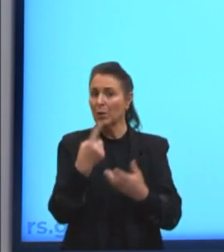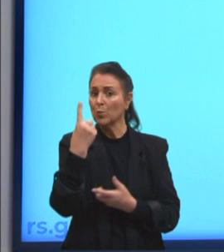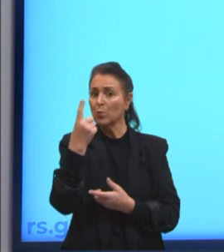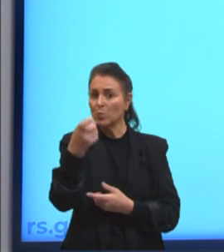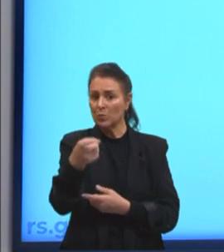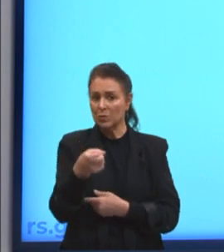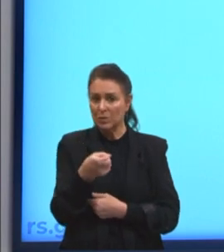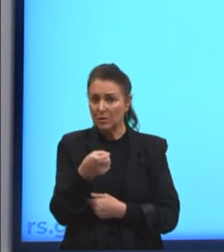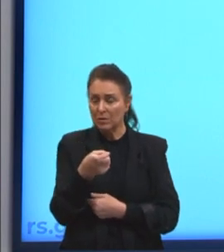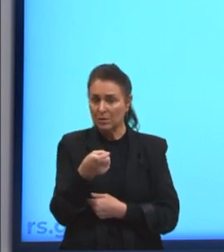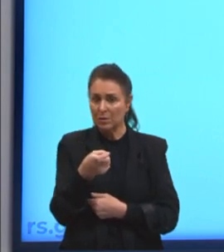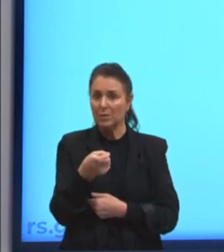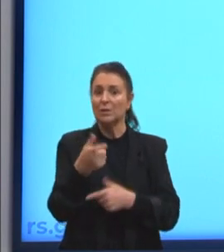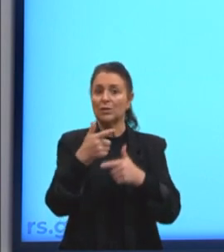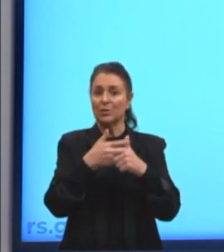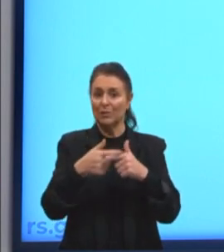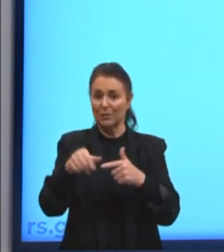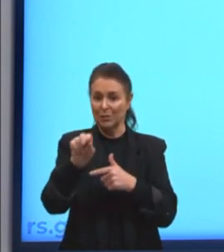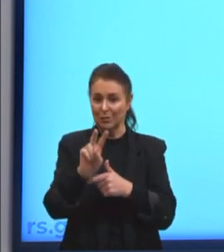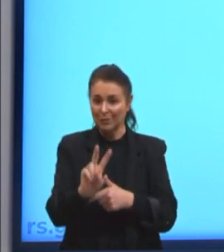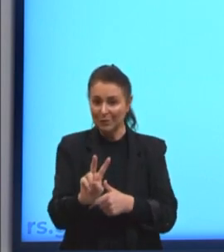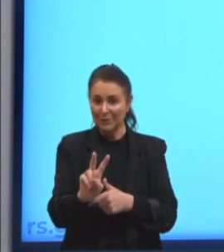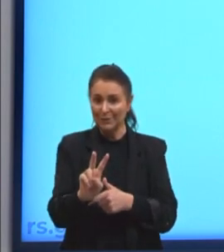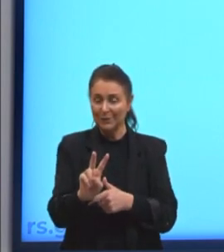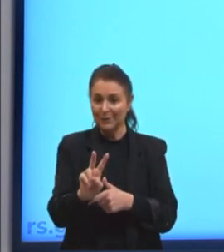Então, nós dividimos por 2, né?